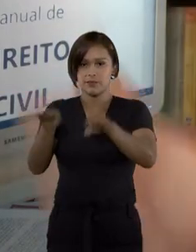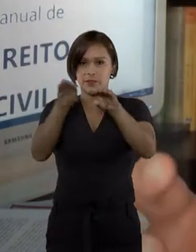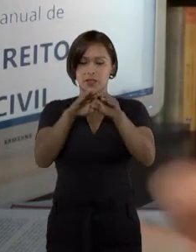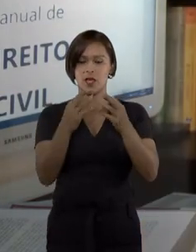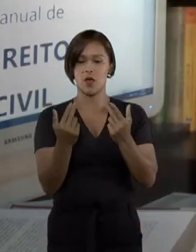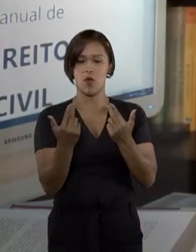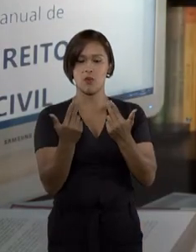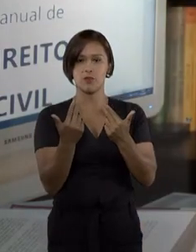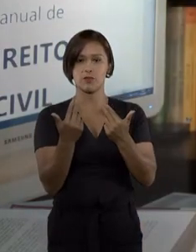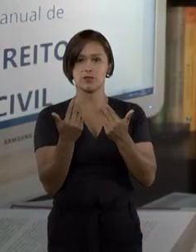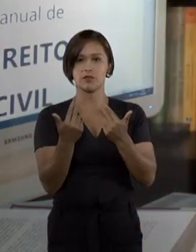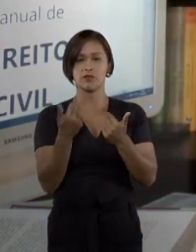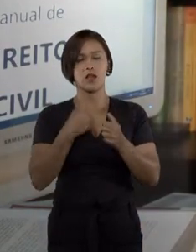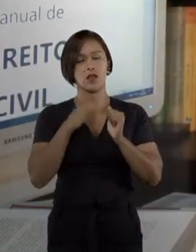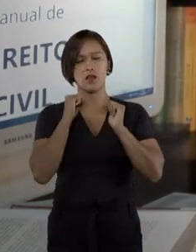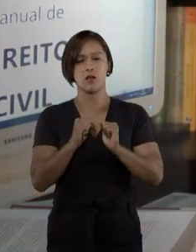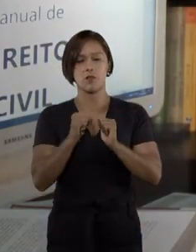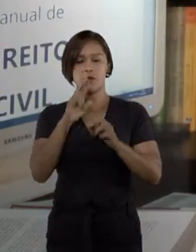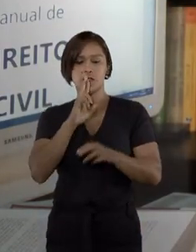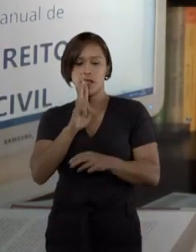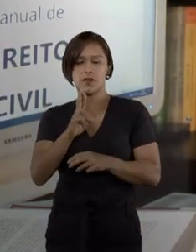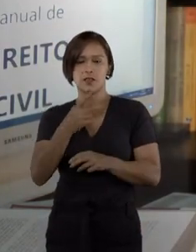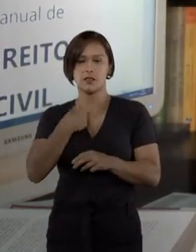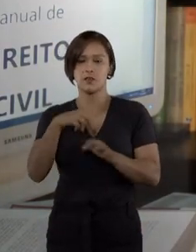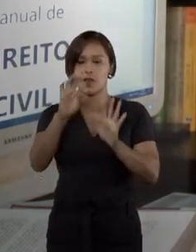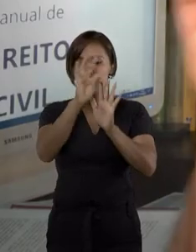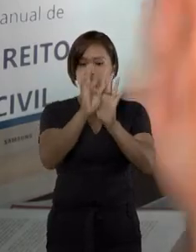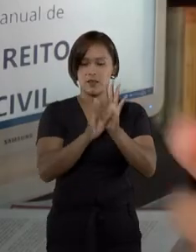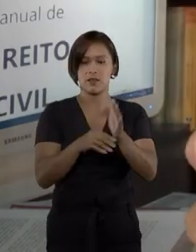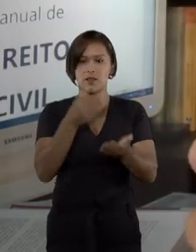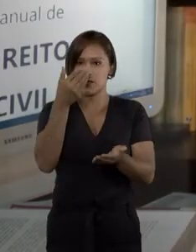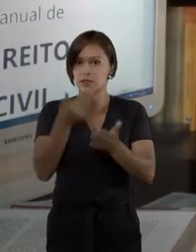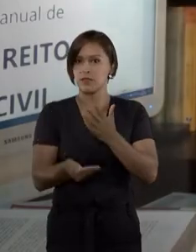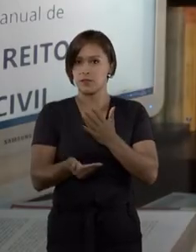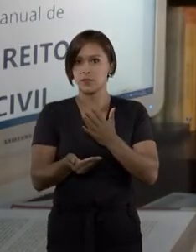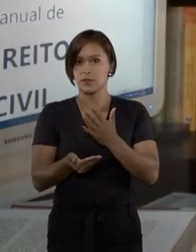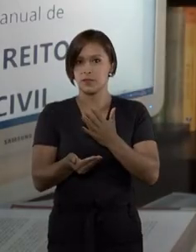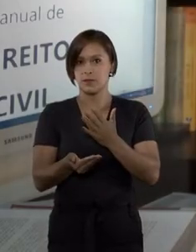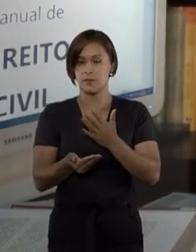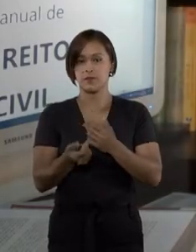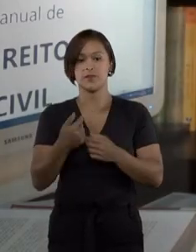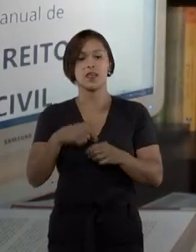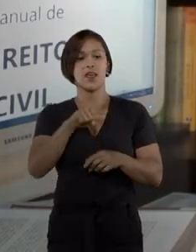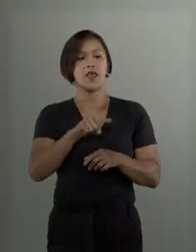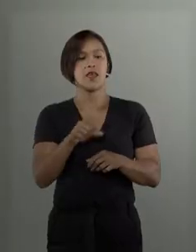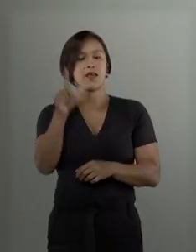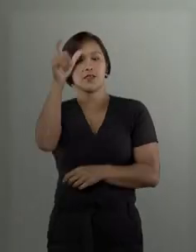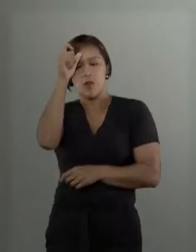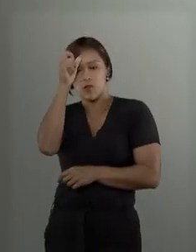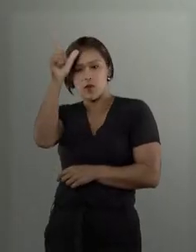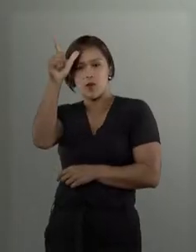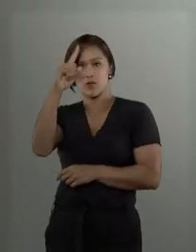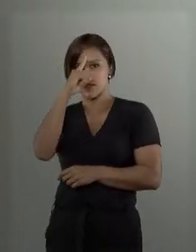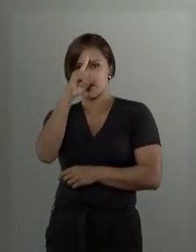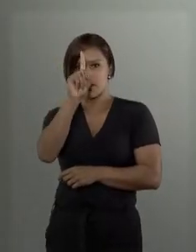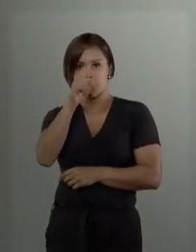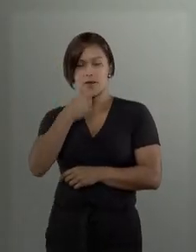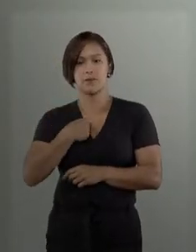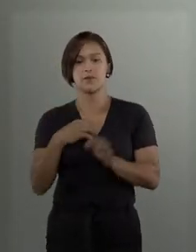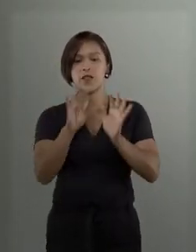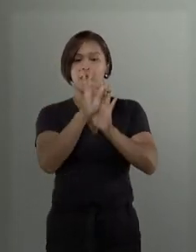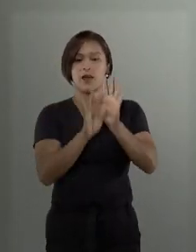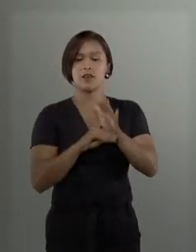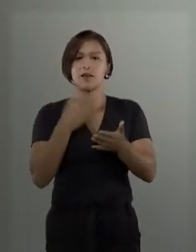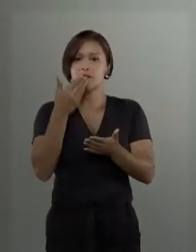a respeito da teoria da perda de uma chance. Esse é o conceito da ideia. A teoria da perda de uma chance